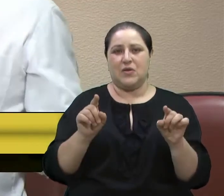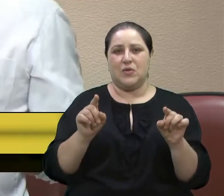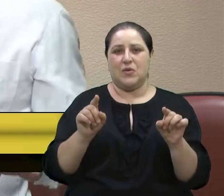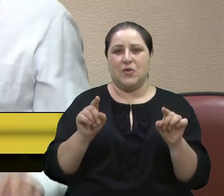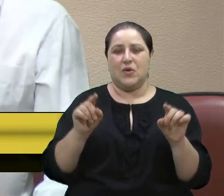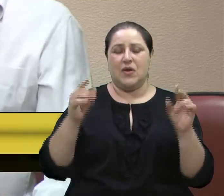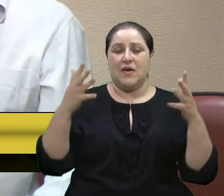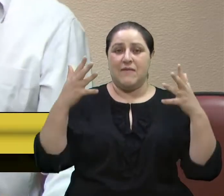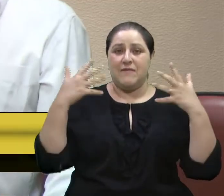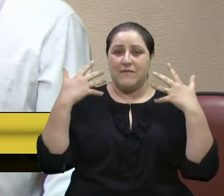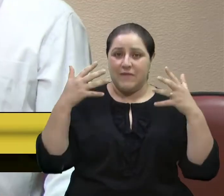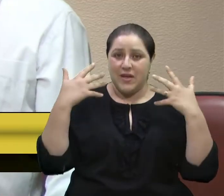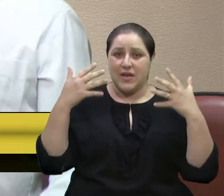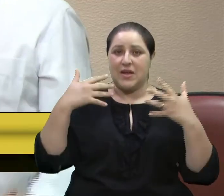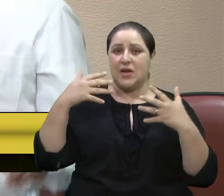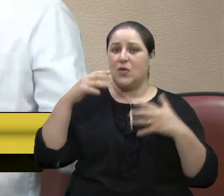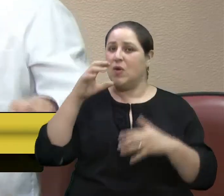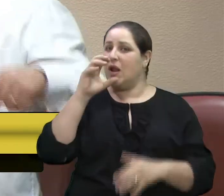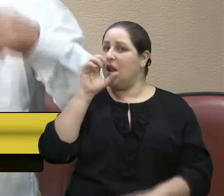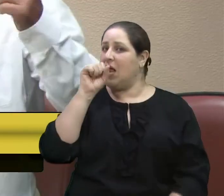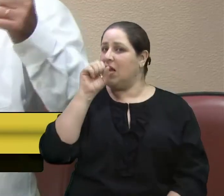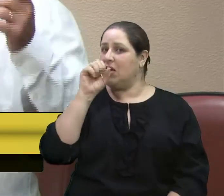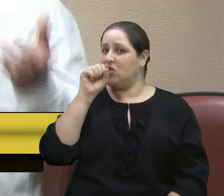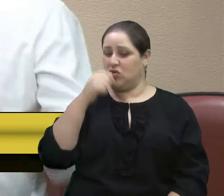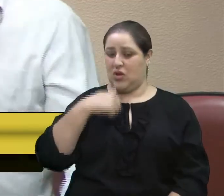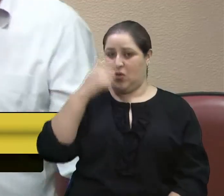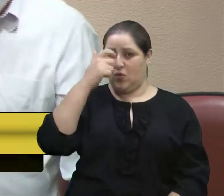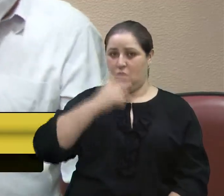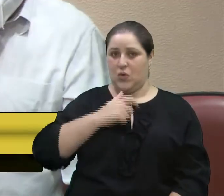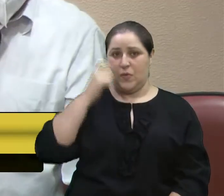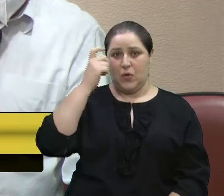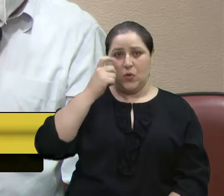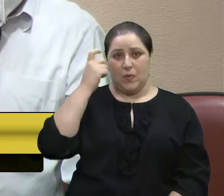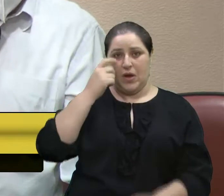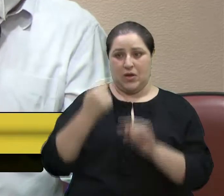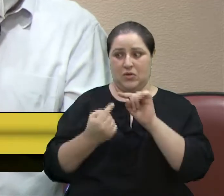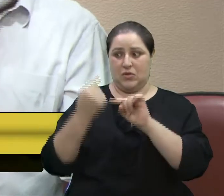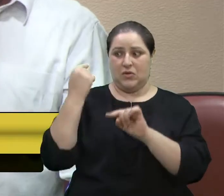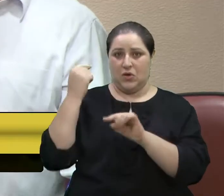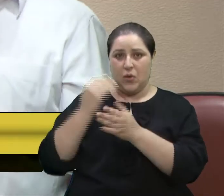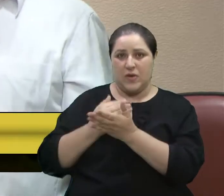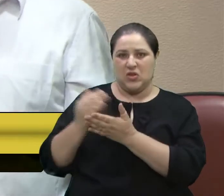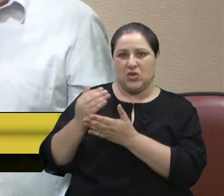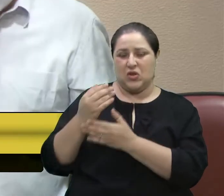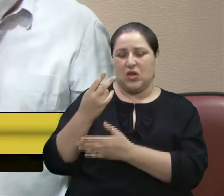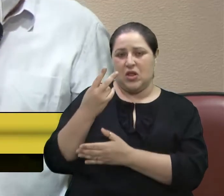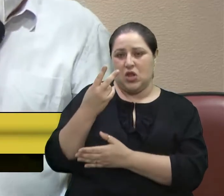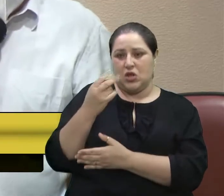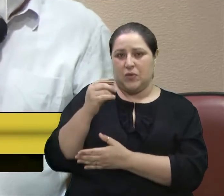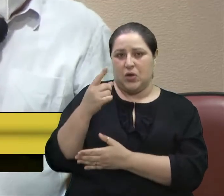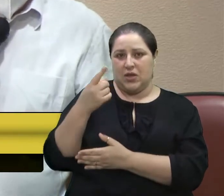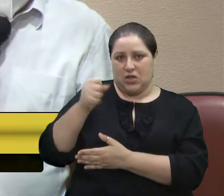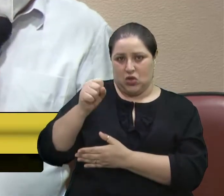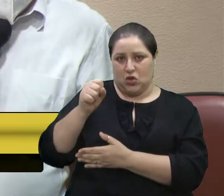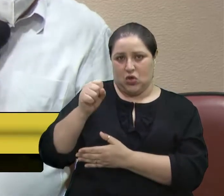com esta situação, desde lá atrás, desde 2018, protocolou um projeto